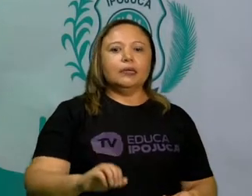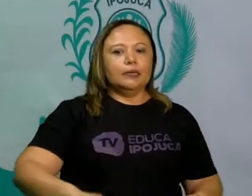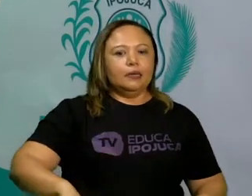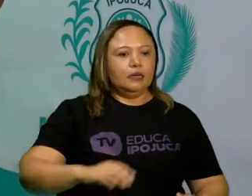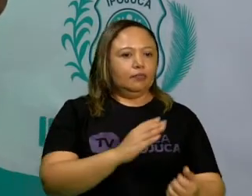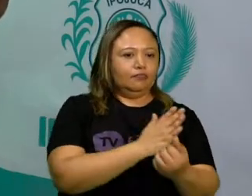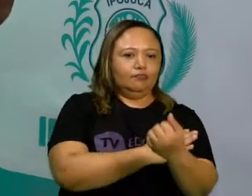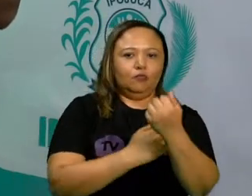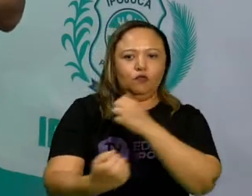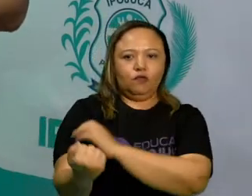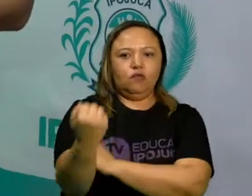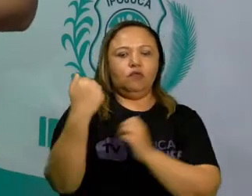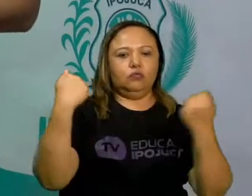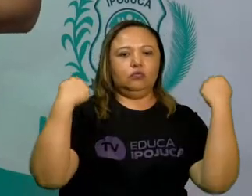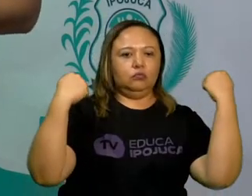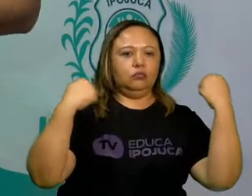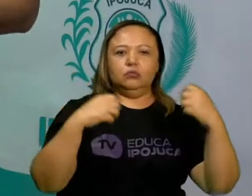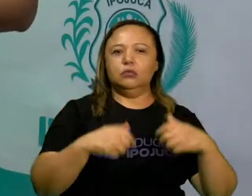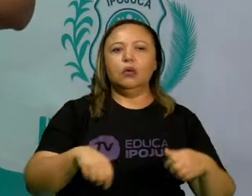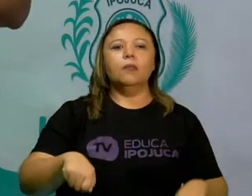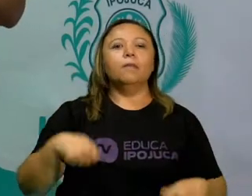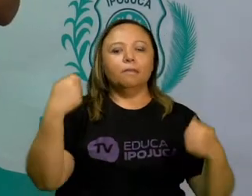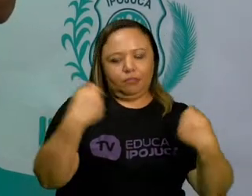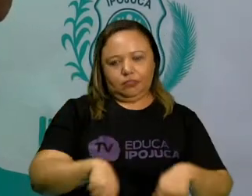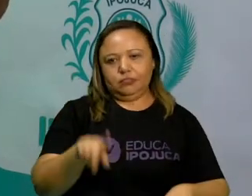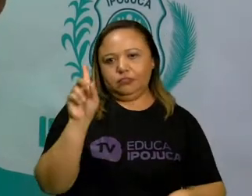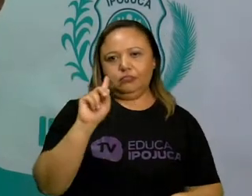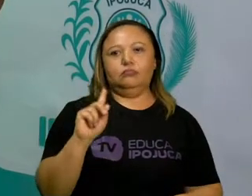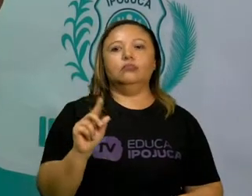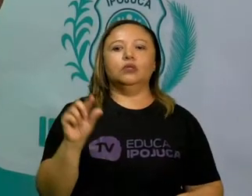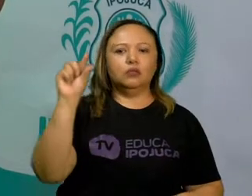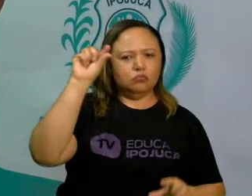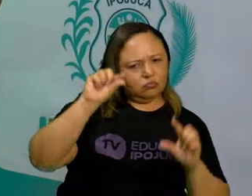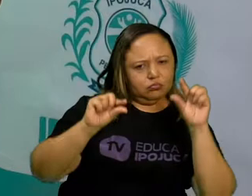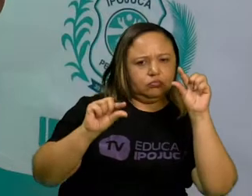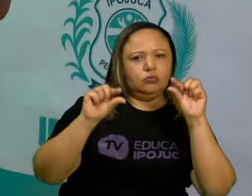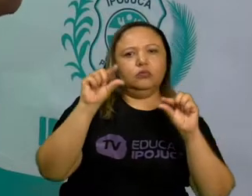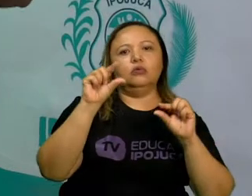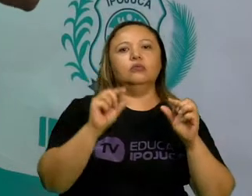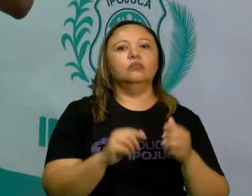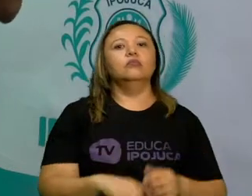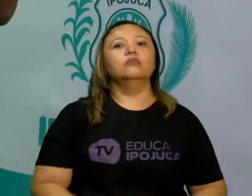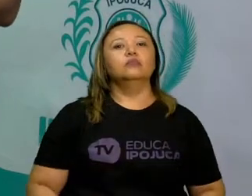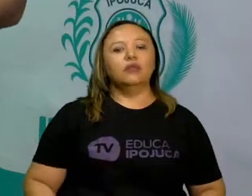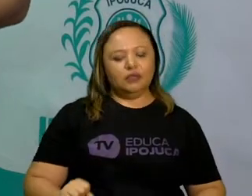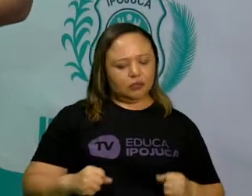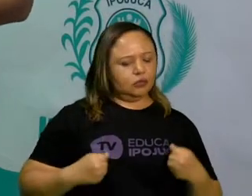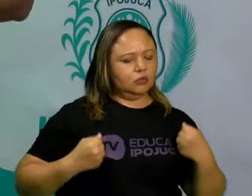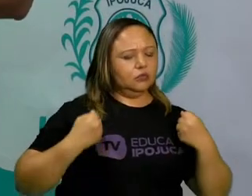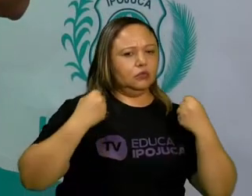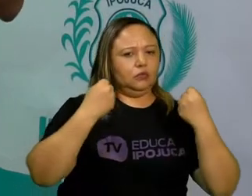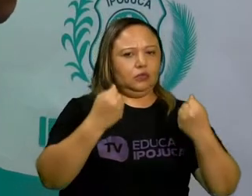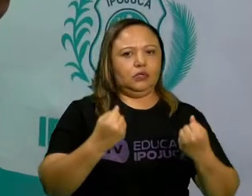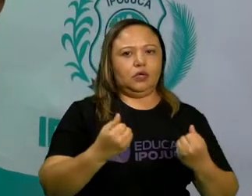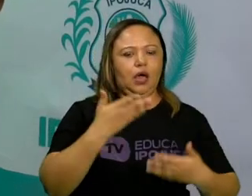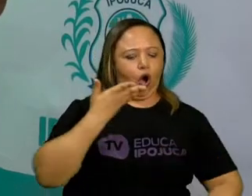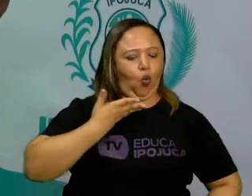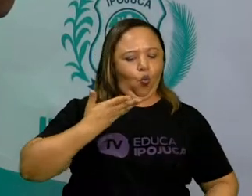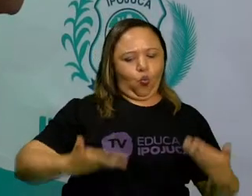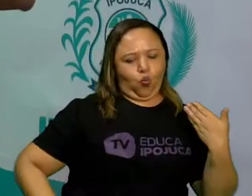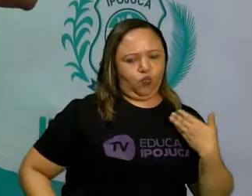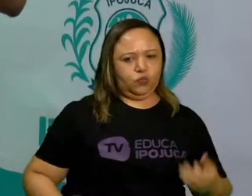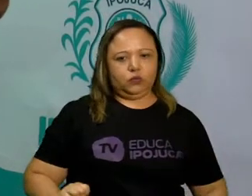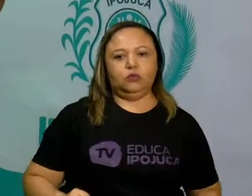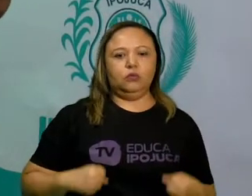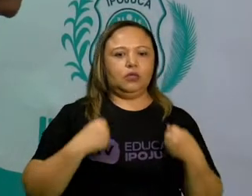por parte de movimentos corporais. Ele vai utilizar menos o movimento corporal, ele vai